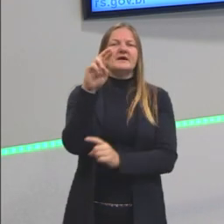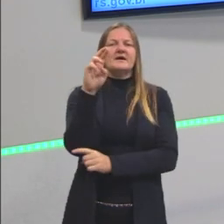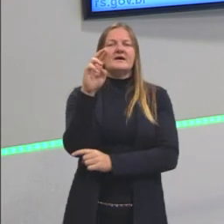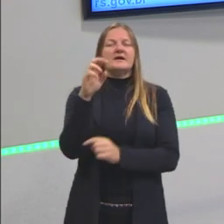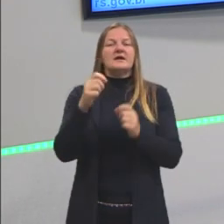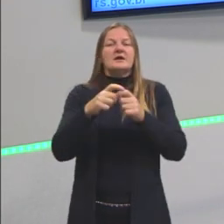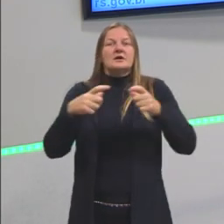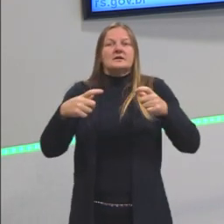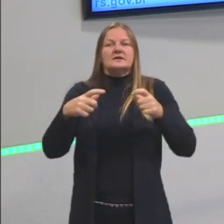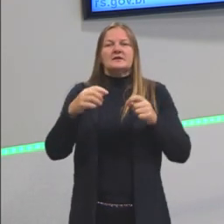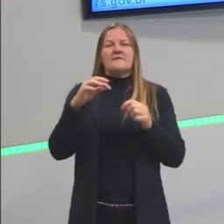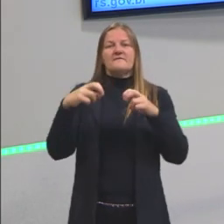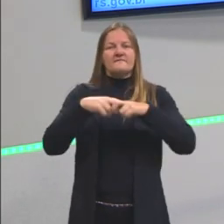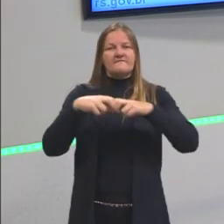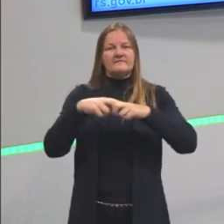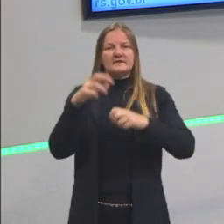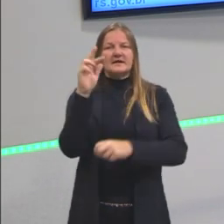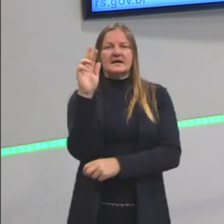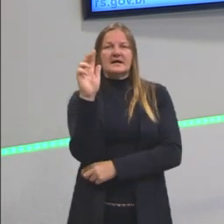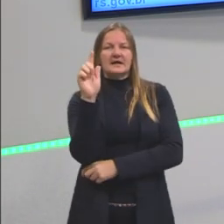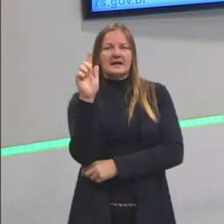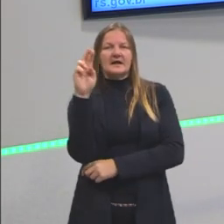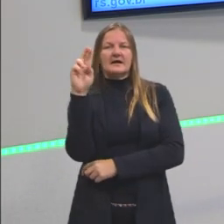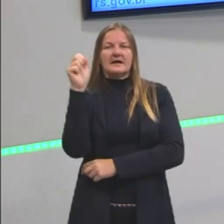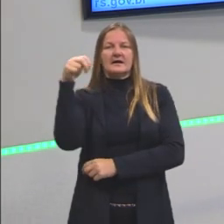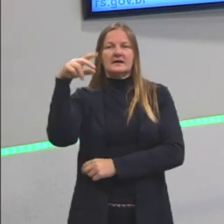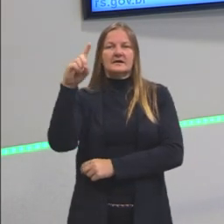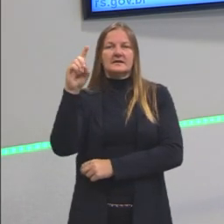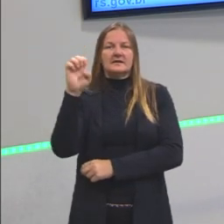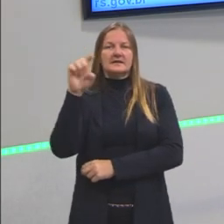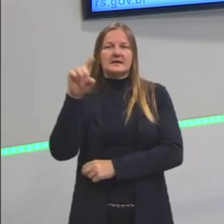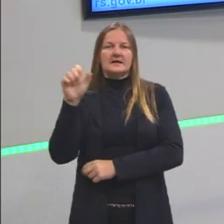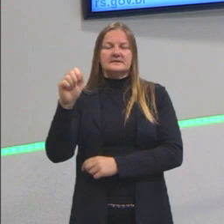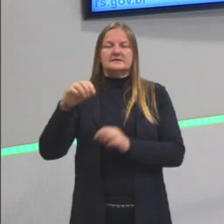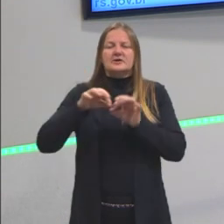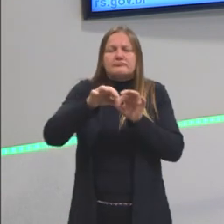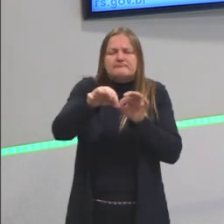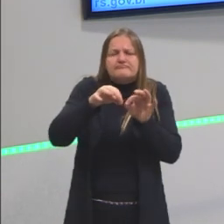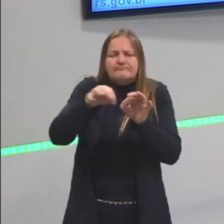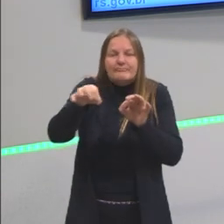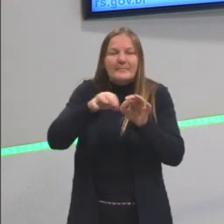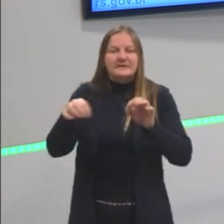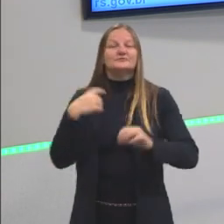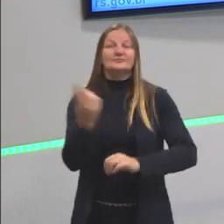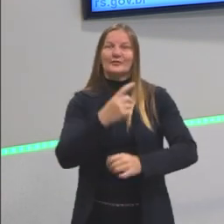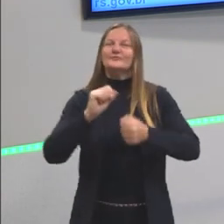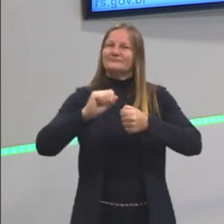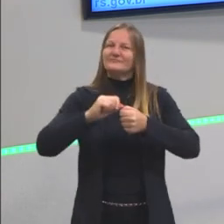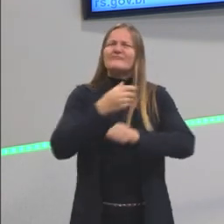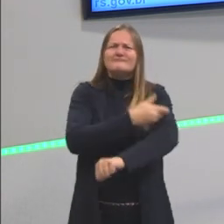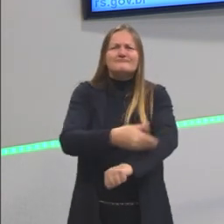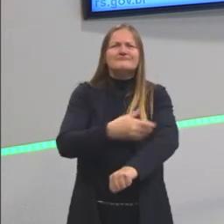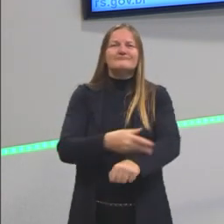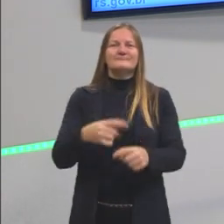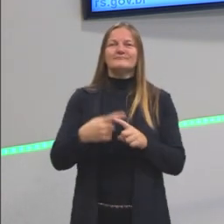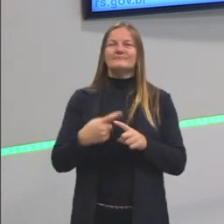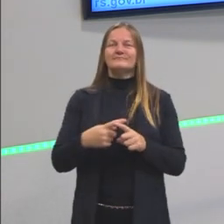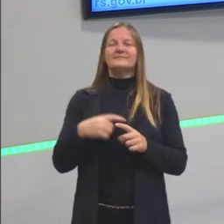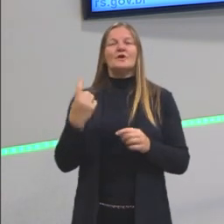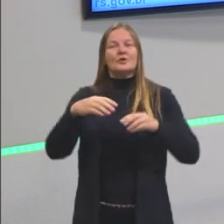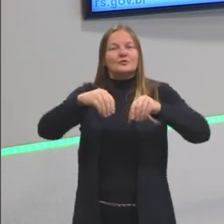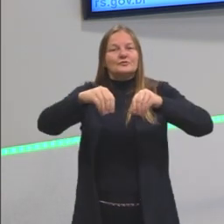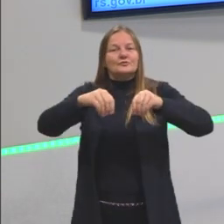grandezas físicas, que a gente já viu anteriormente. São medições que a gente realiza. Então, para o caso de uma